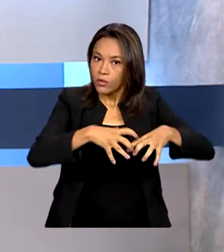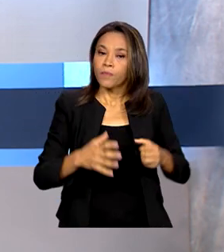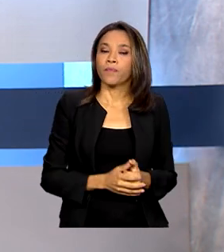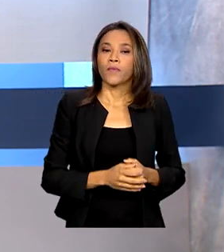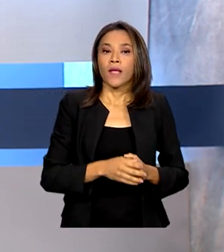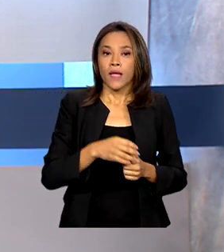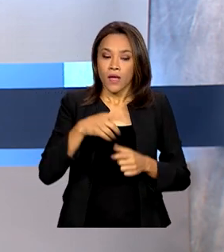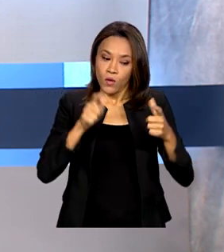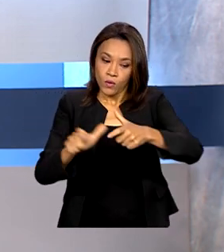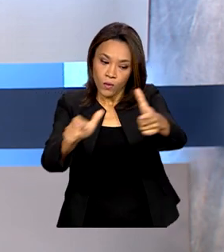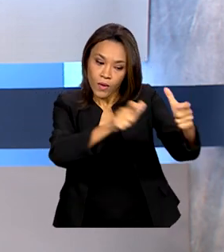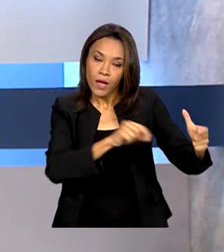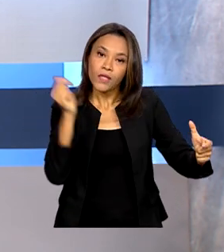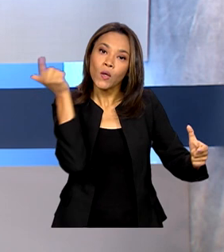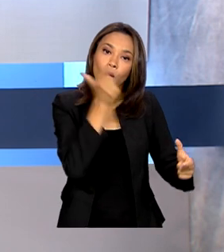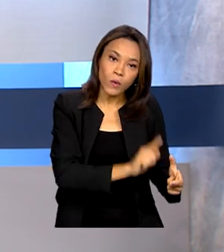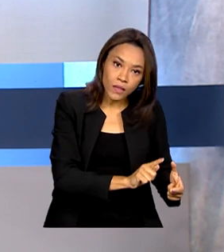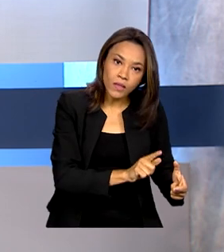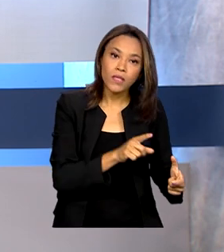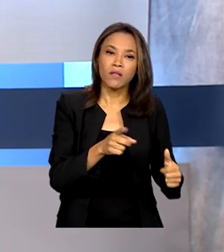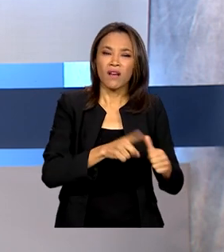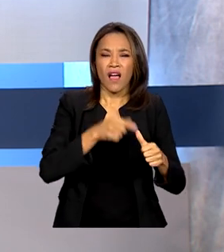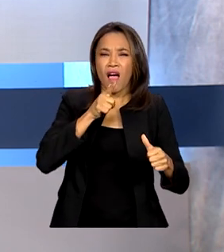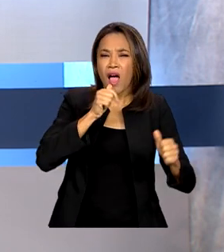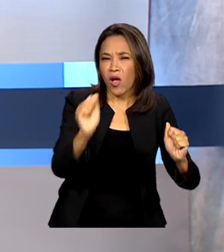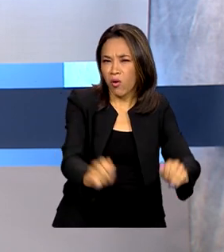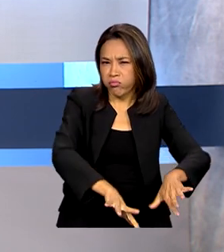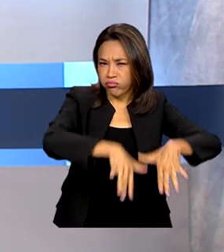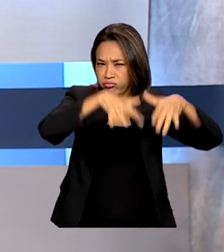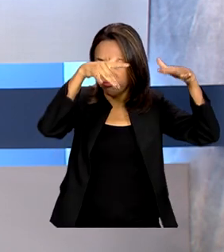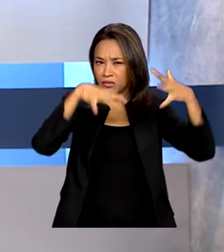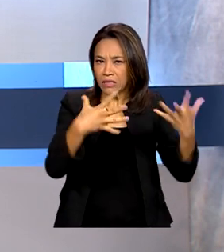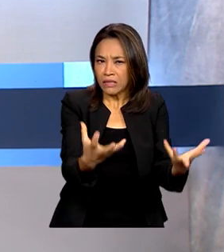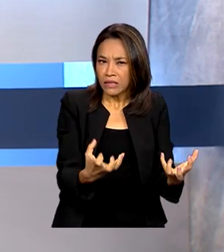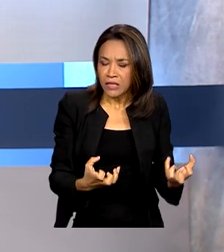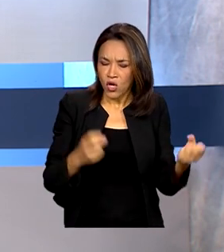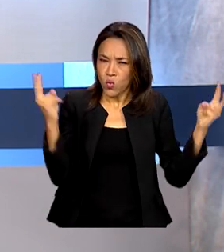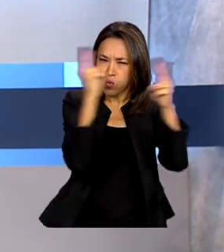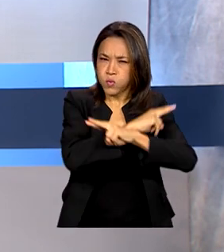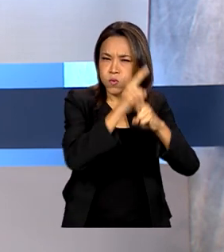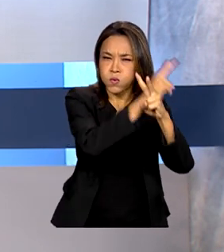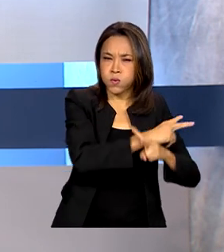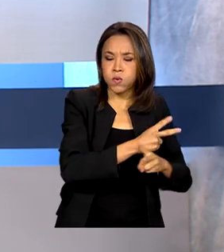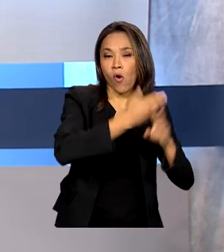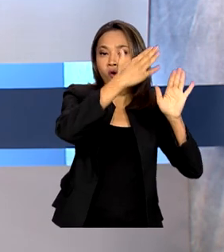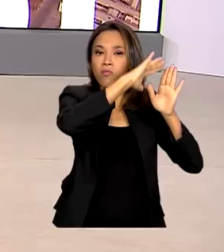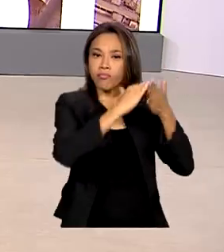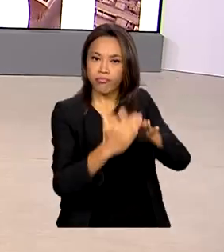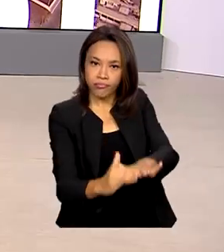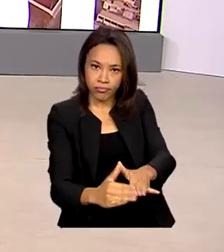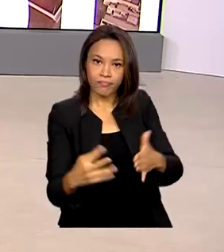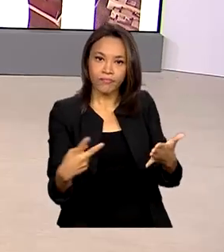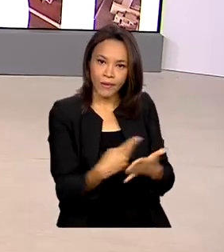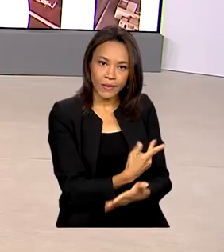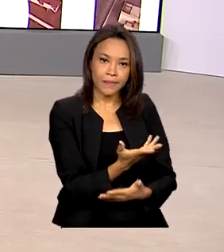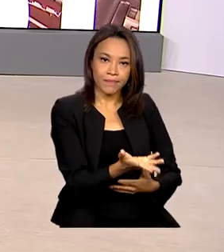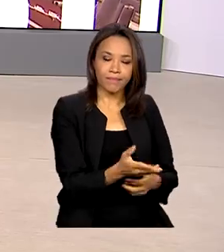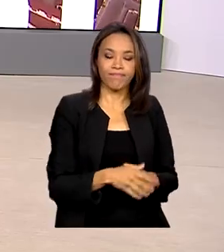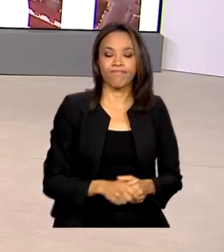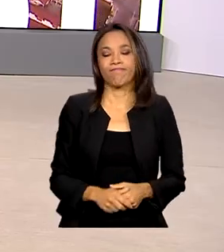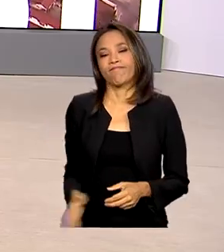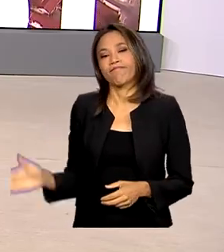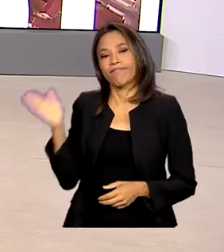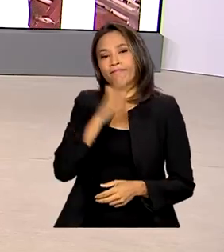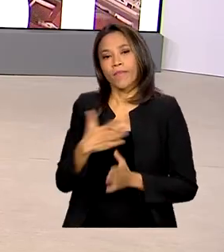contempladas passam por alagamentos, estiagem, vendavais ou deslizamentos. E o